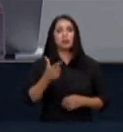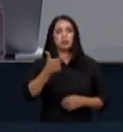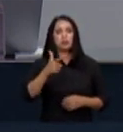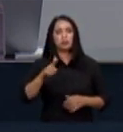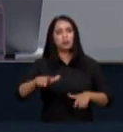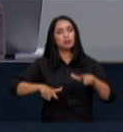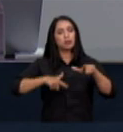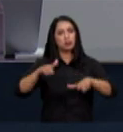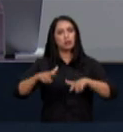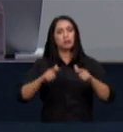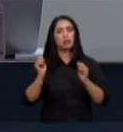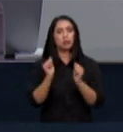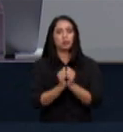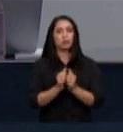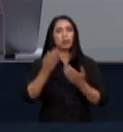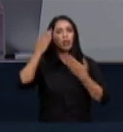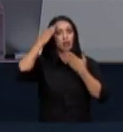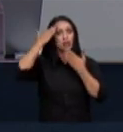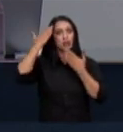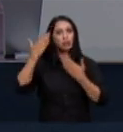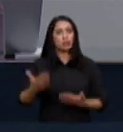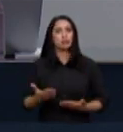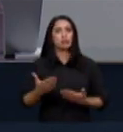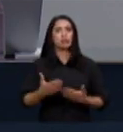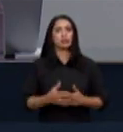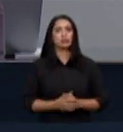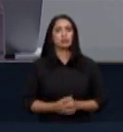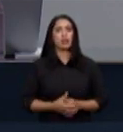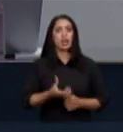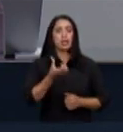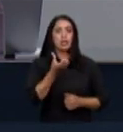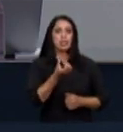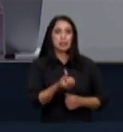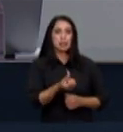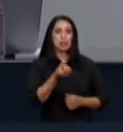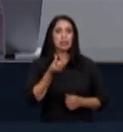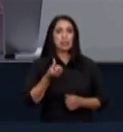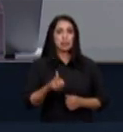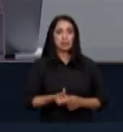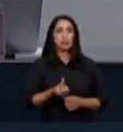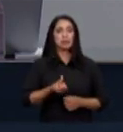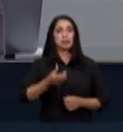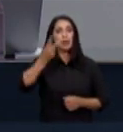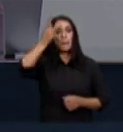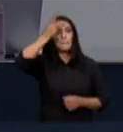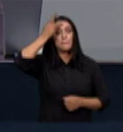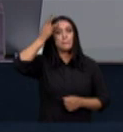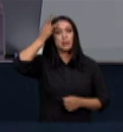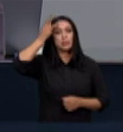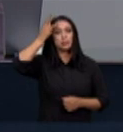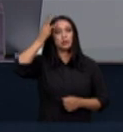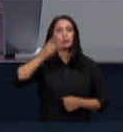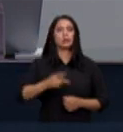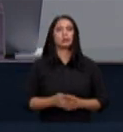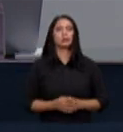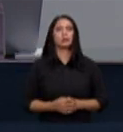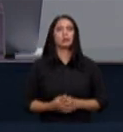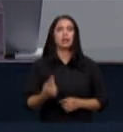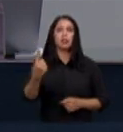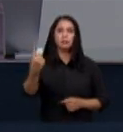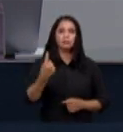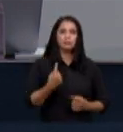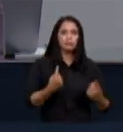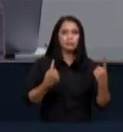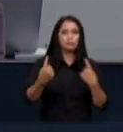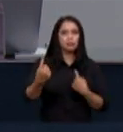Florentino e agradeço as 66 pessoas que dedicaram o seu